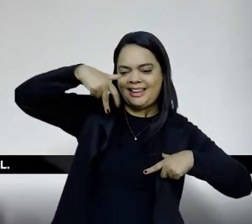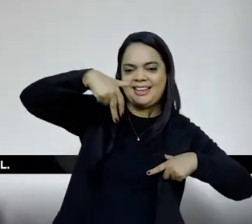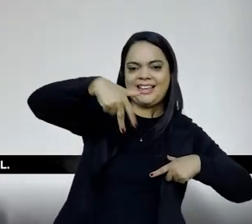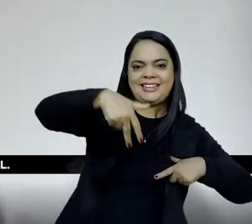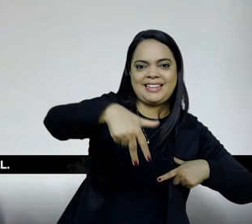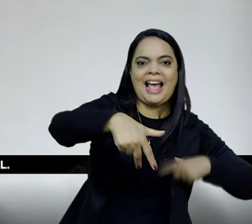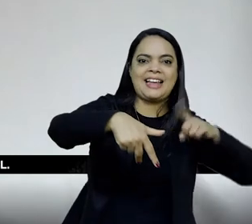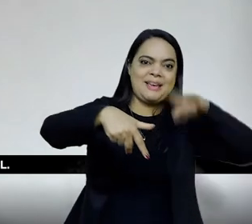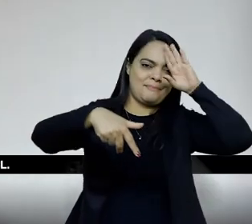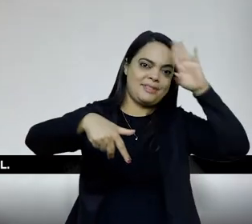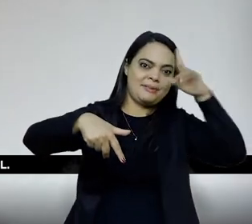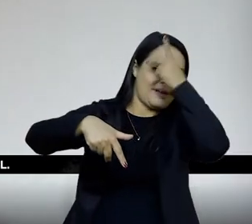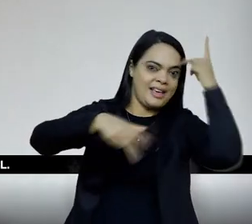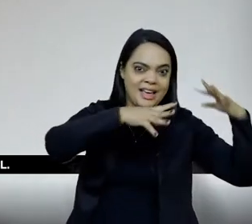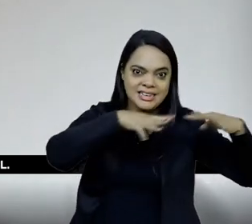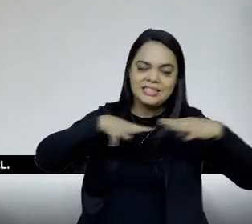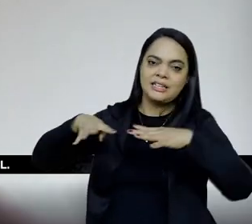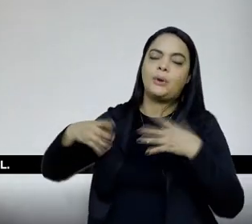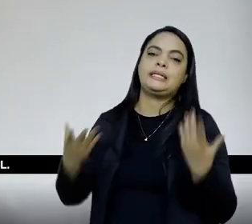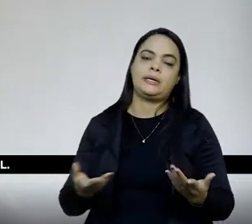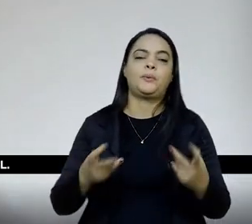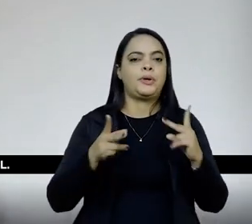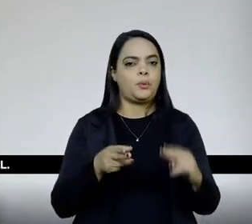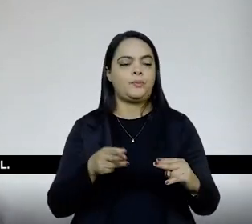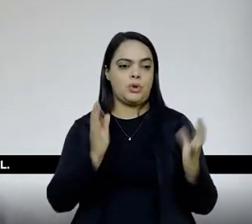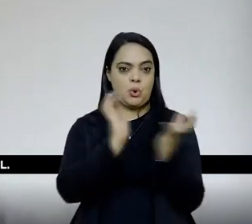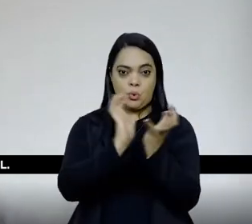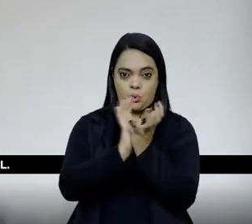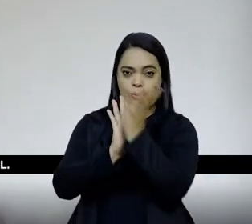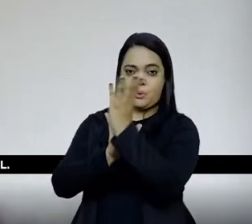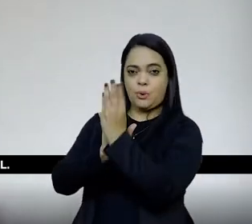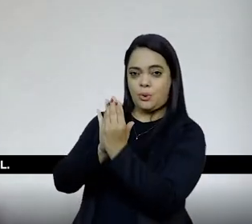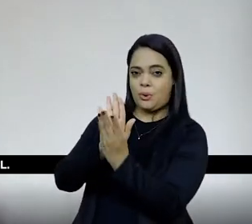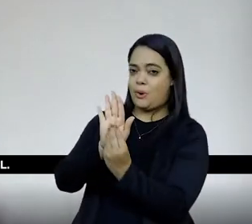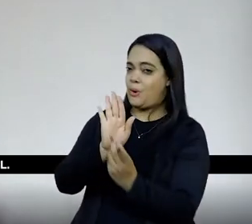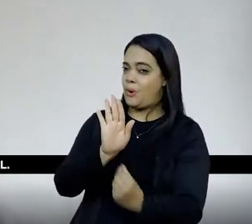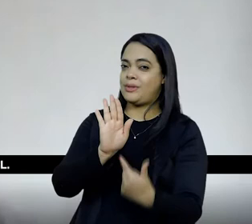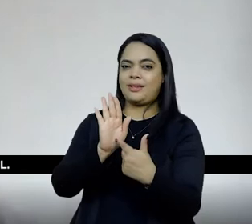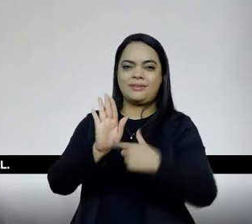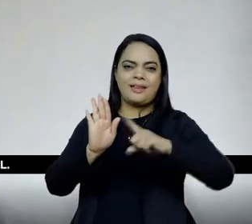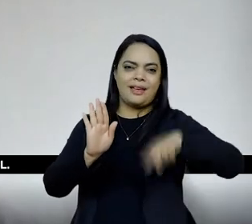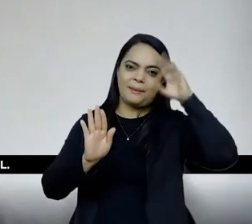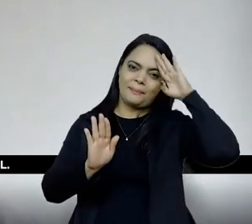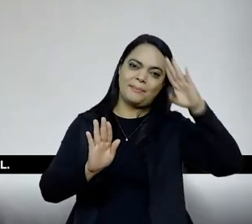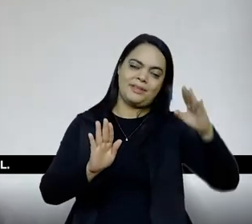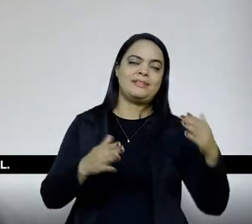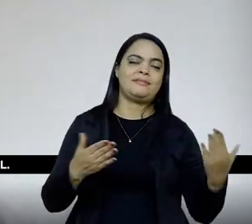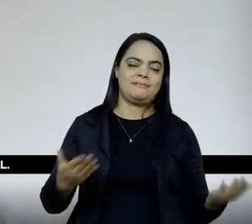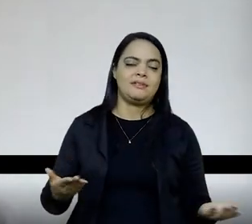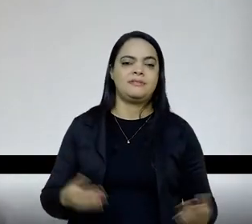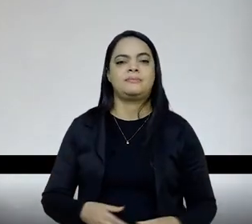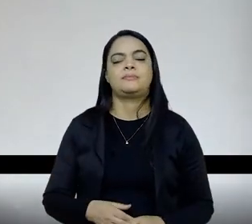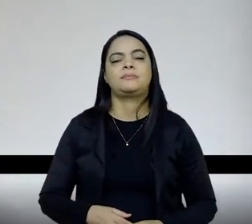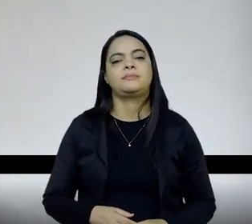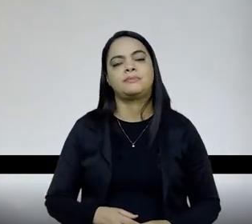que quem está organizando os conteúdos possa fazer da melhor forma, isso aparecer da melhor forma possível.